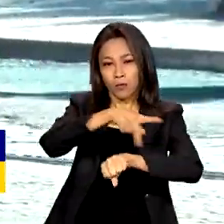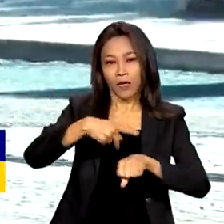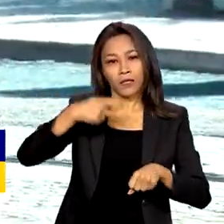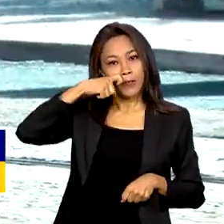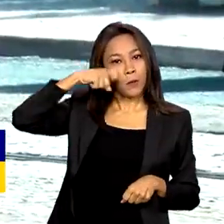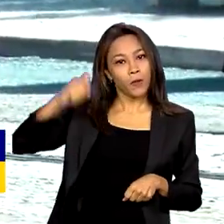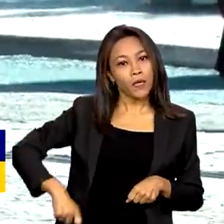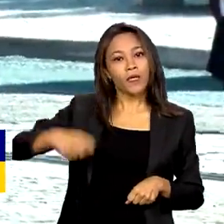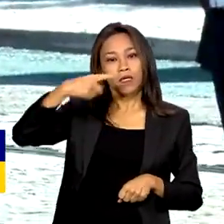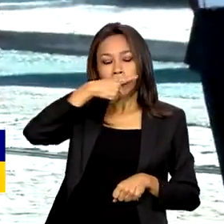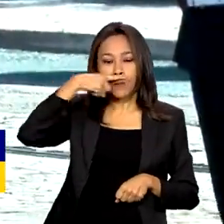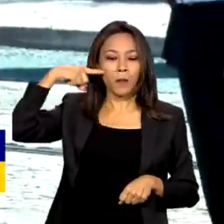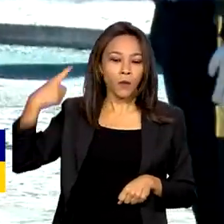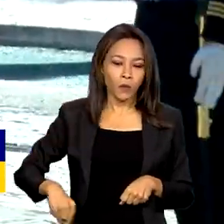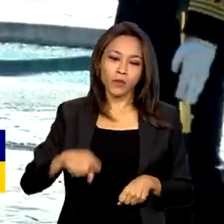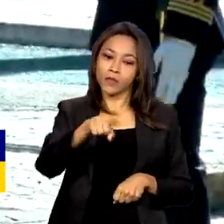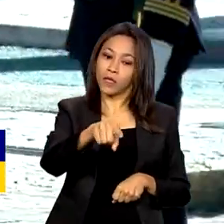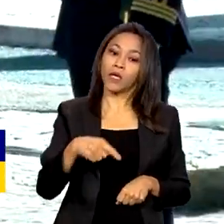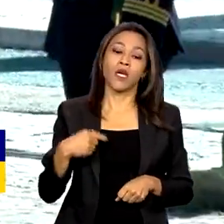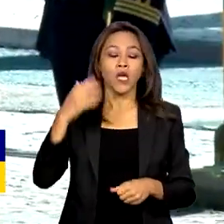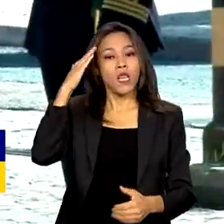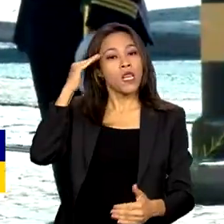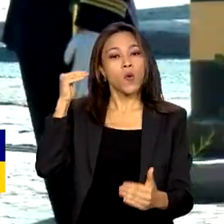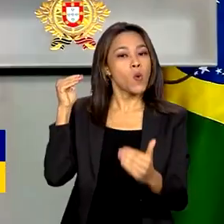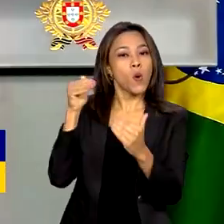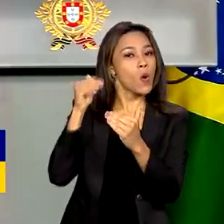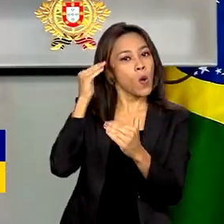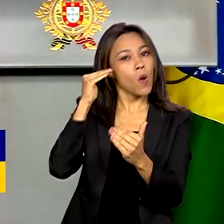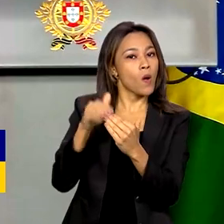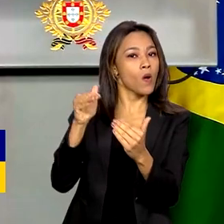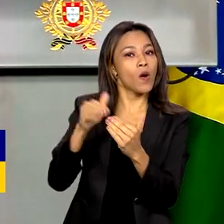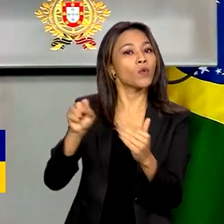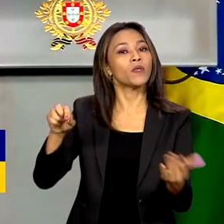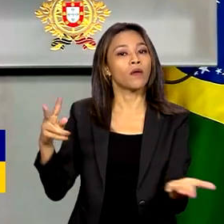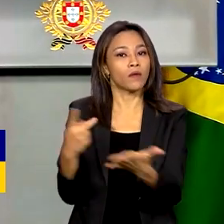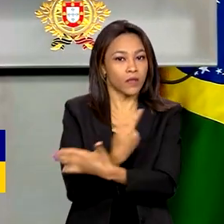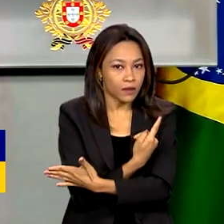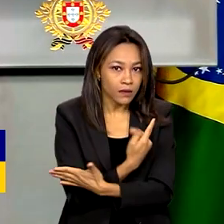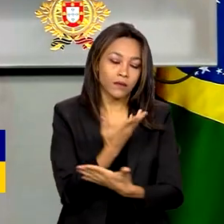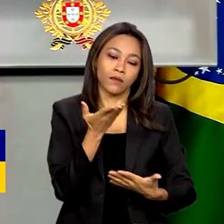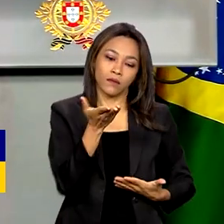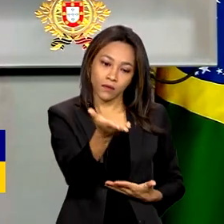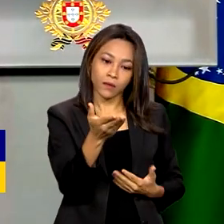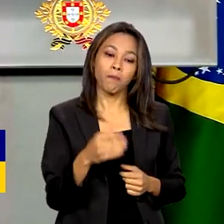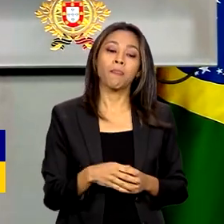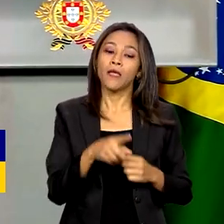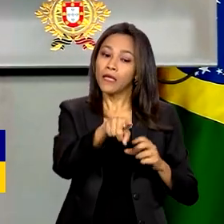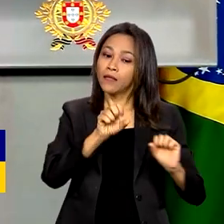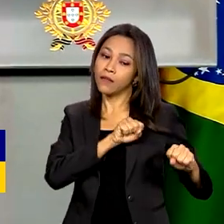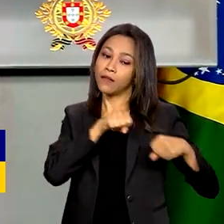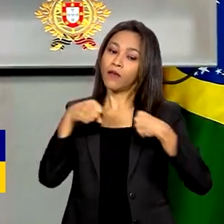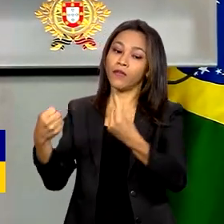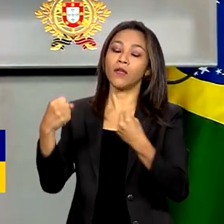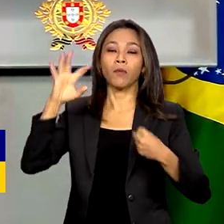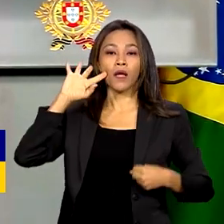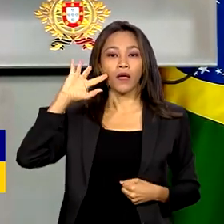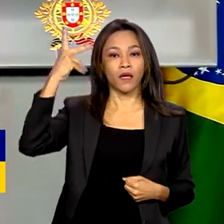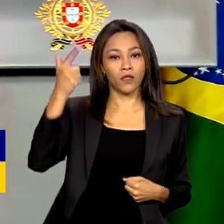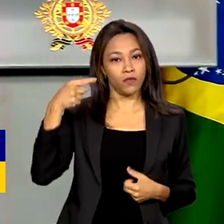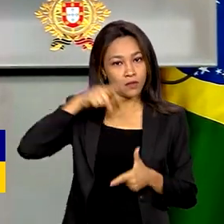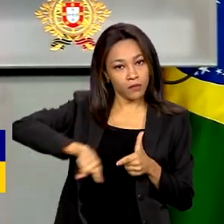voltou a dizer que o Brasil condena a violação à integridade territorial ucraniana e defendeu uma solução